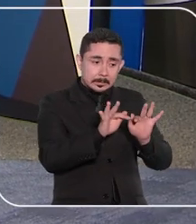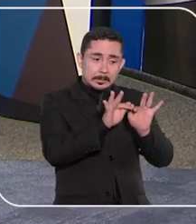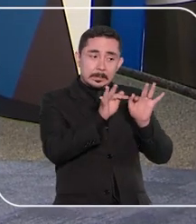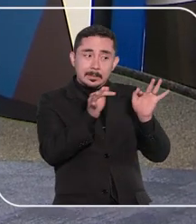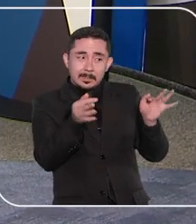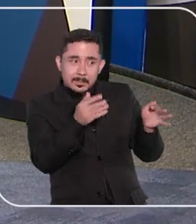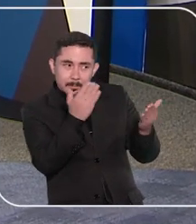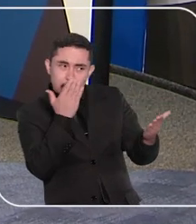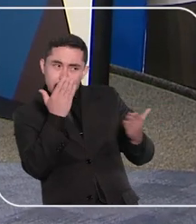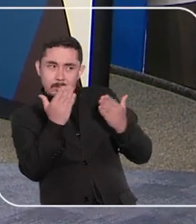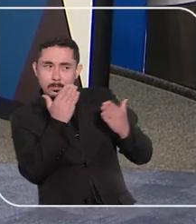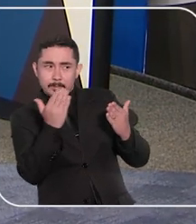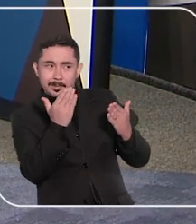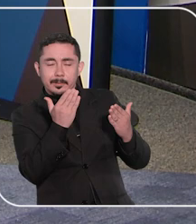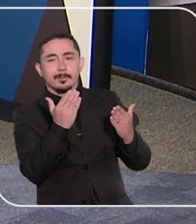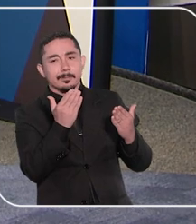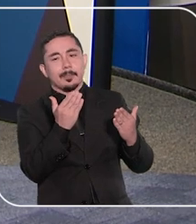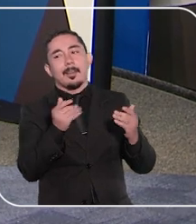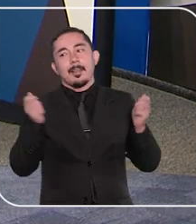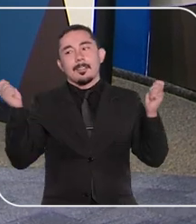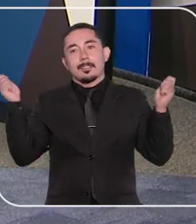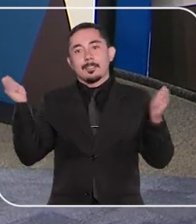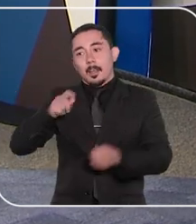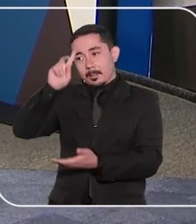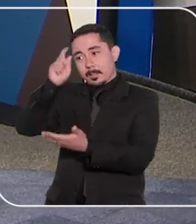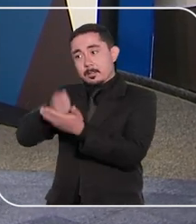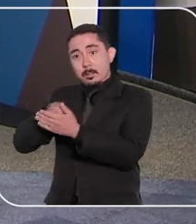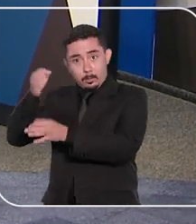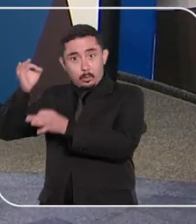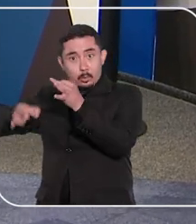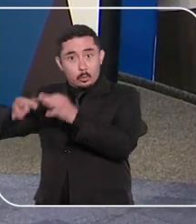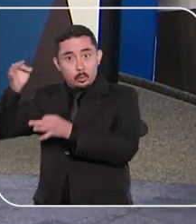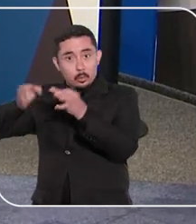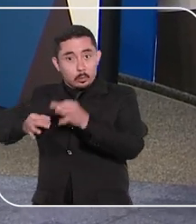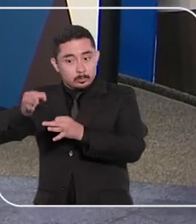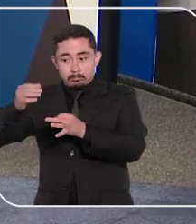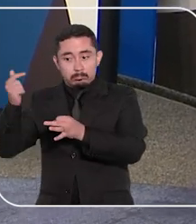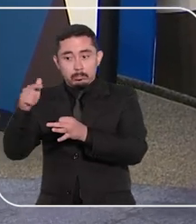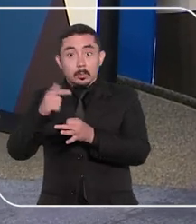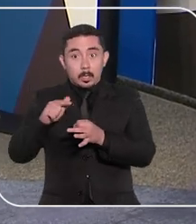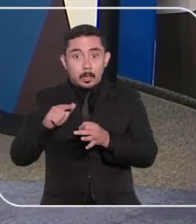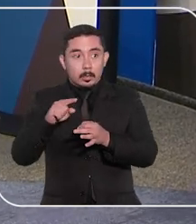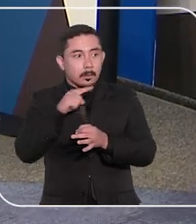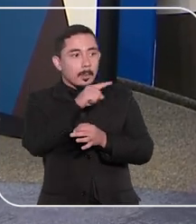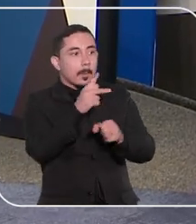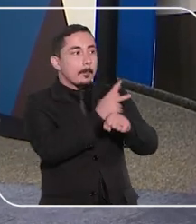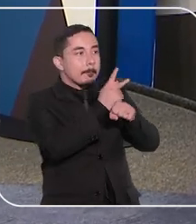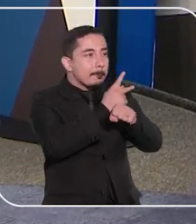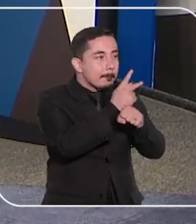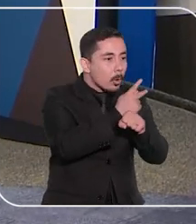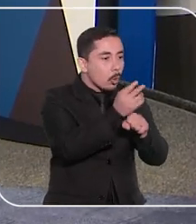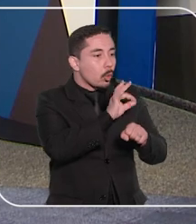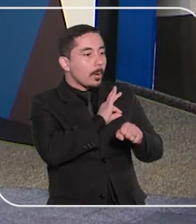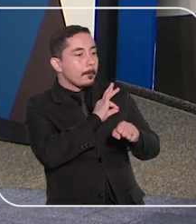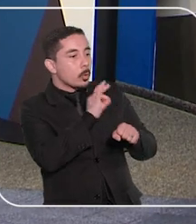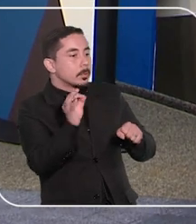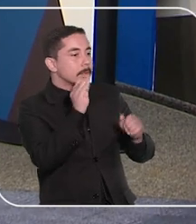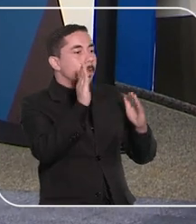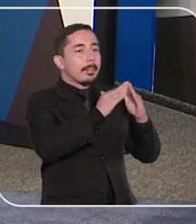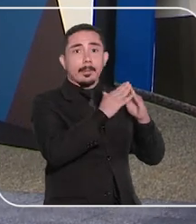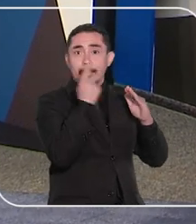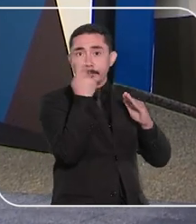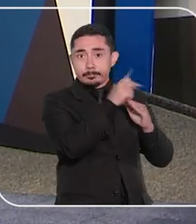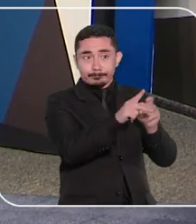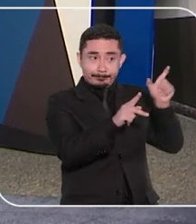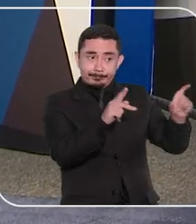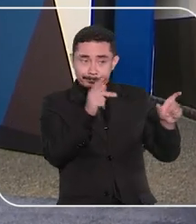atitude suspeita não justifica quando não há ordem judicial que seja realizada a busca pessoal pela polícia